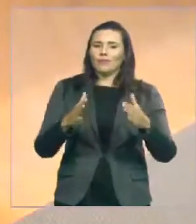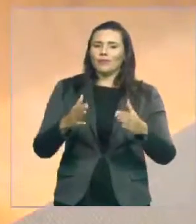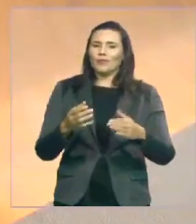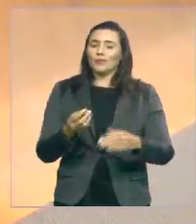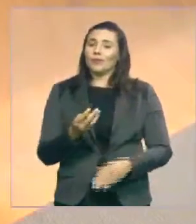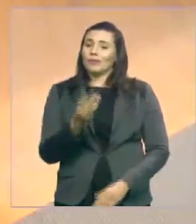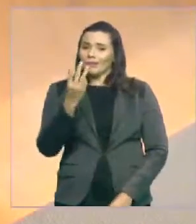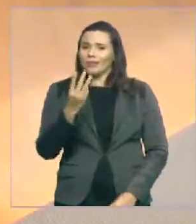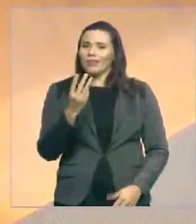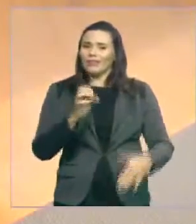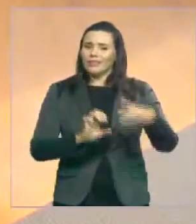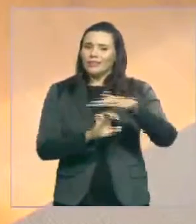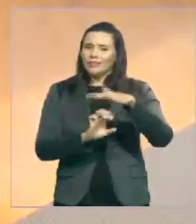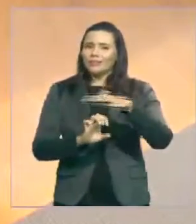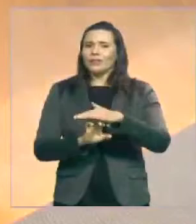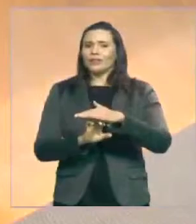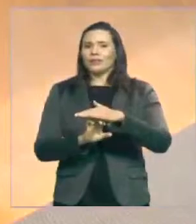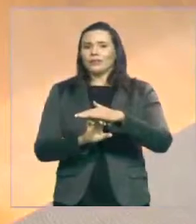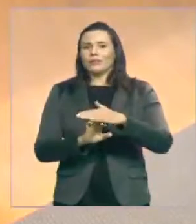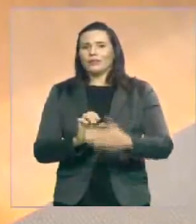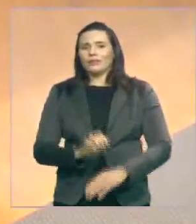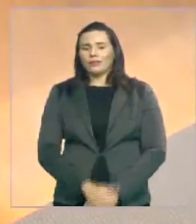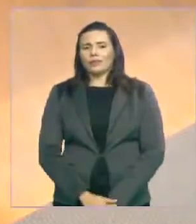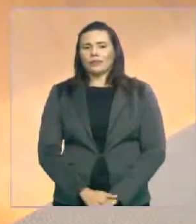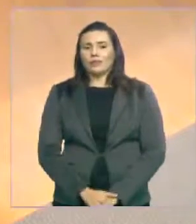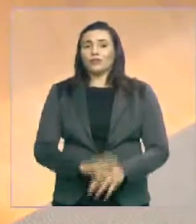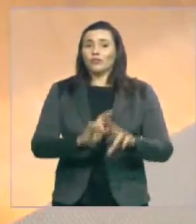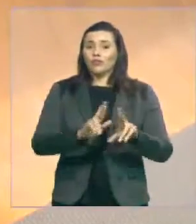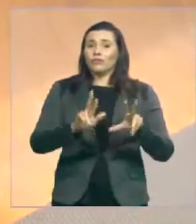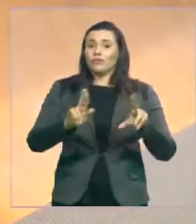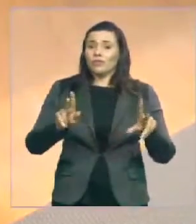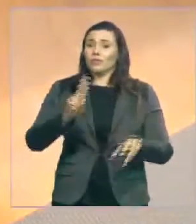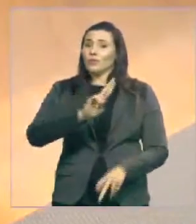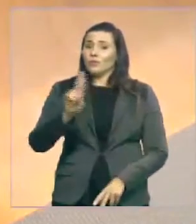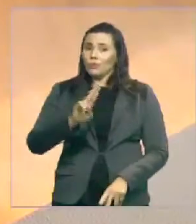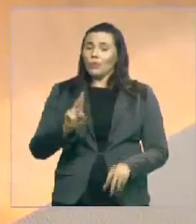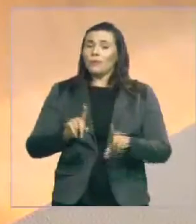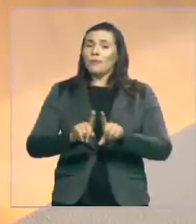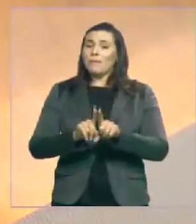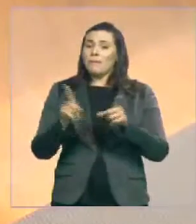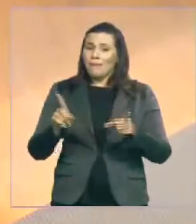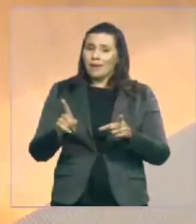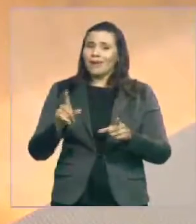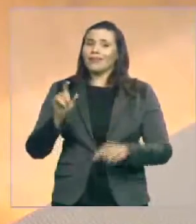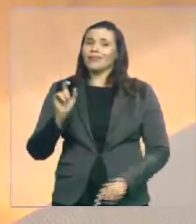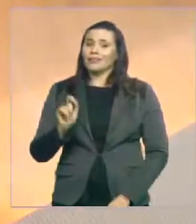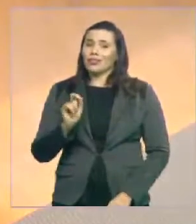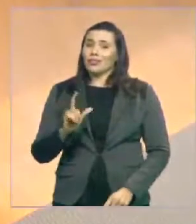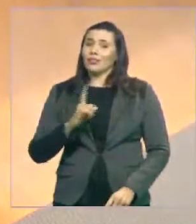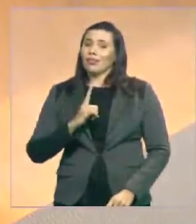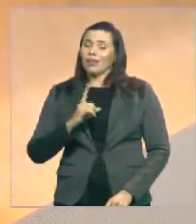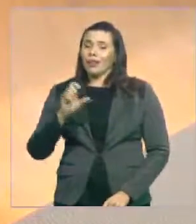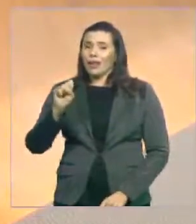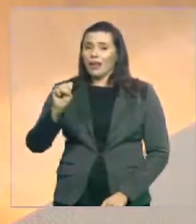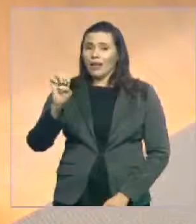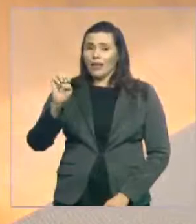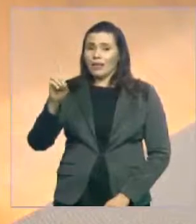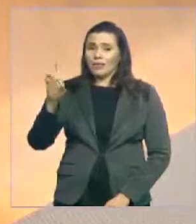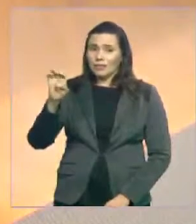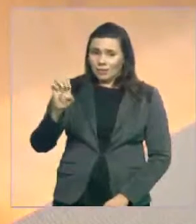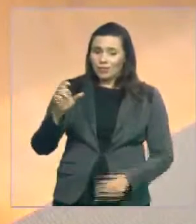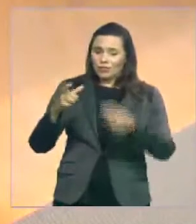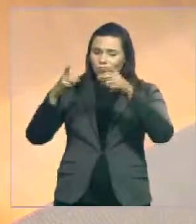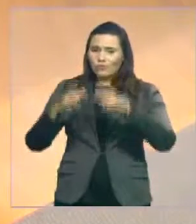com numerações diferentes, como se fossem lotes, mas que não funcionam lá as